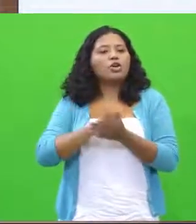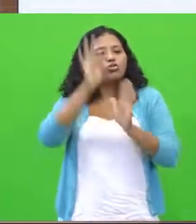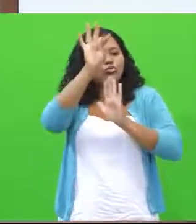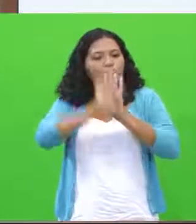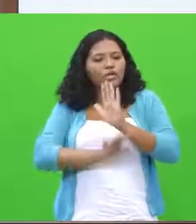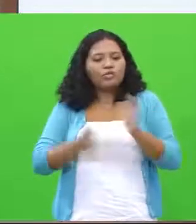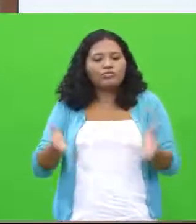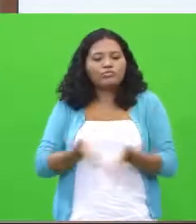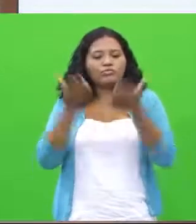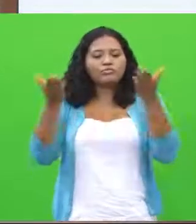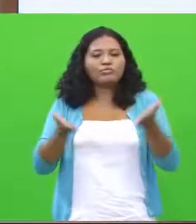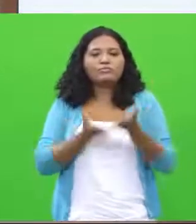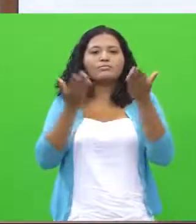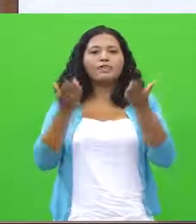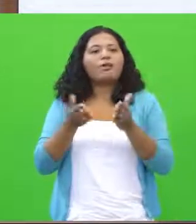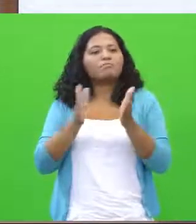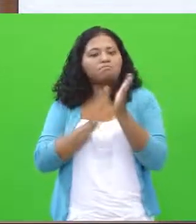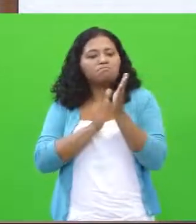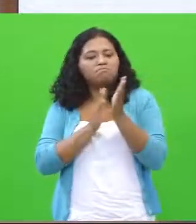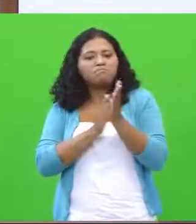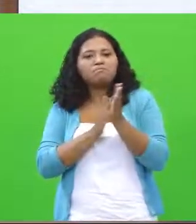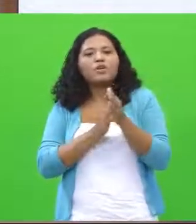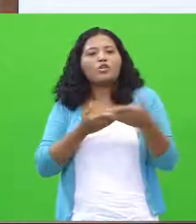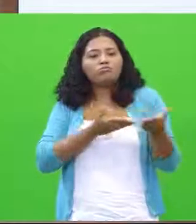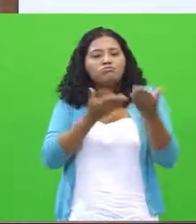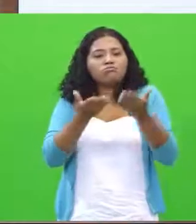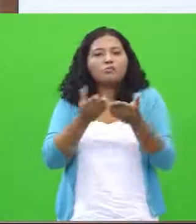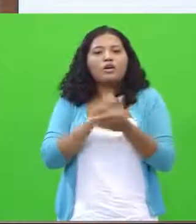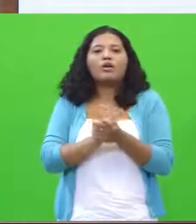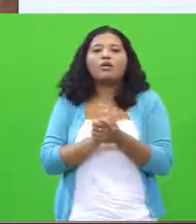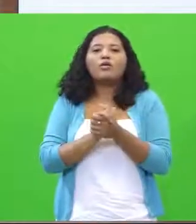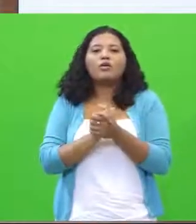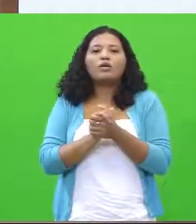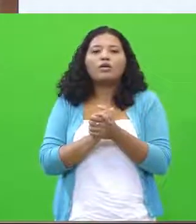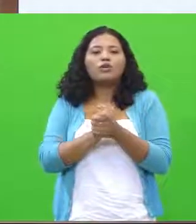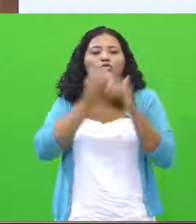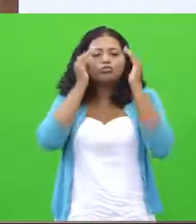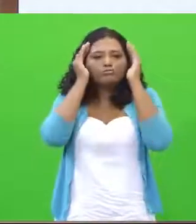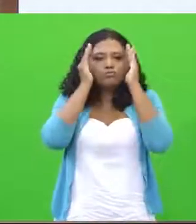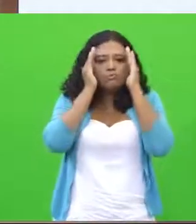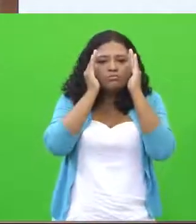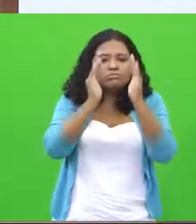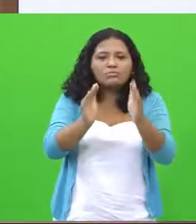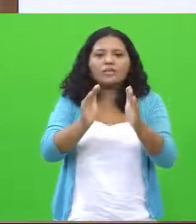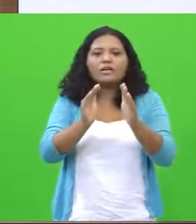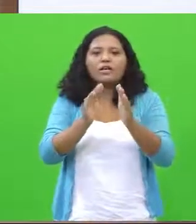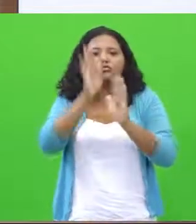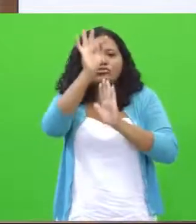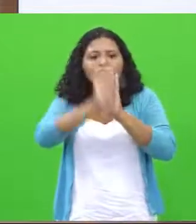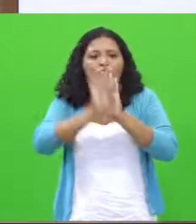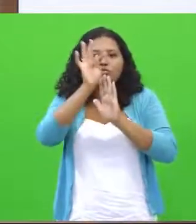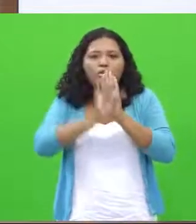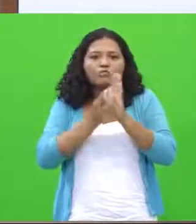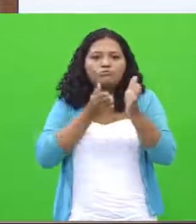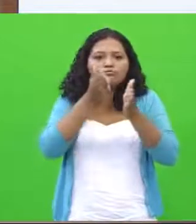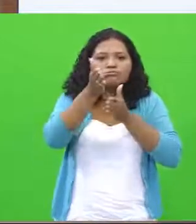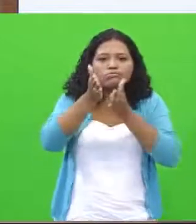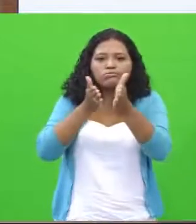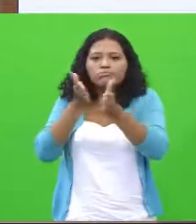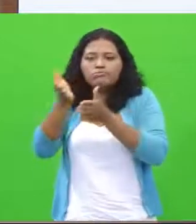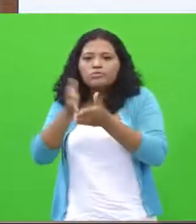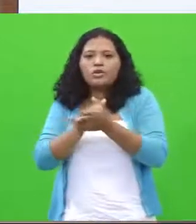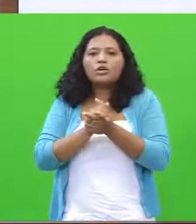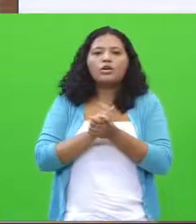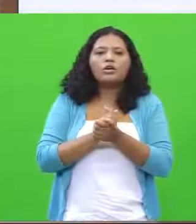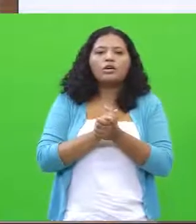parabéns. Vocês, ao modo de vocês, vocês concentraram atenção nos aspectos que os textos motivadores trazem à